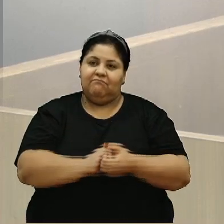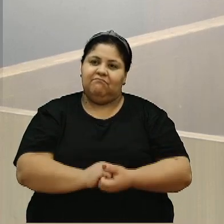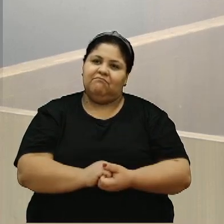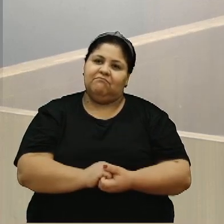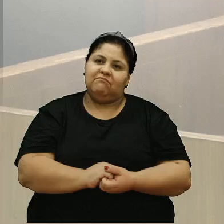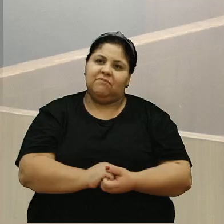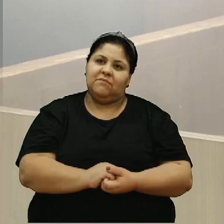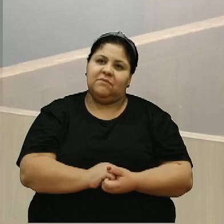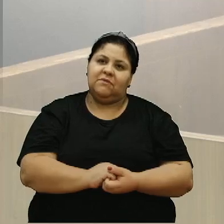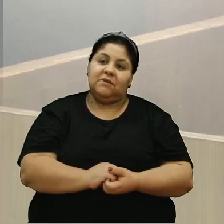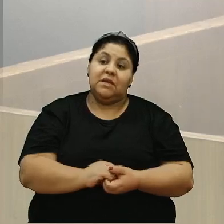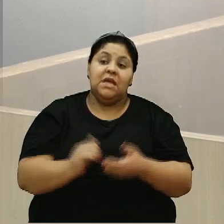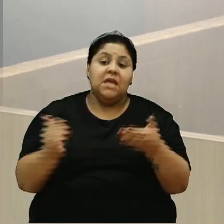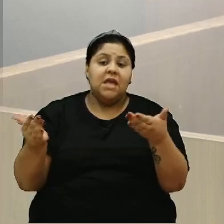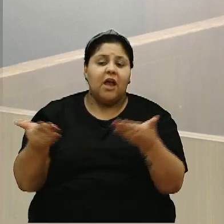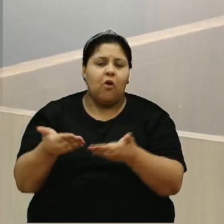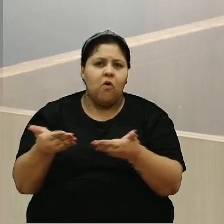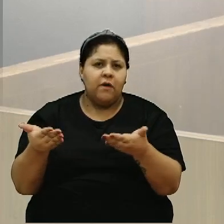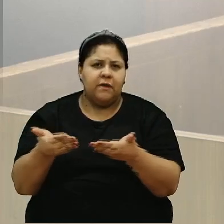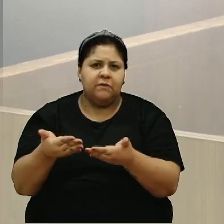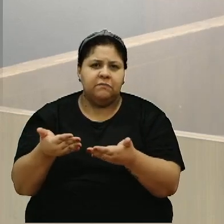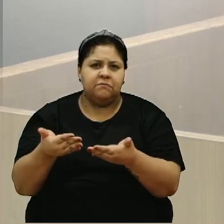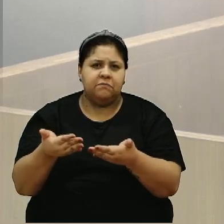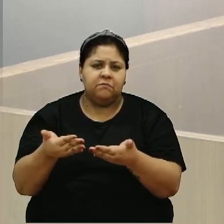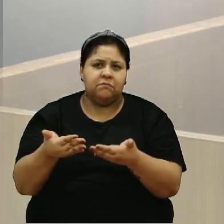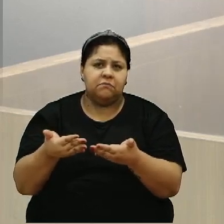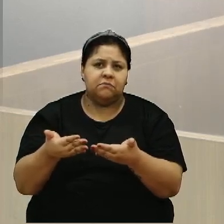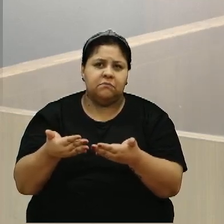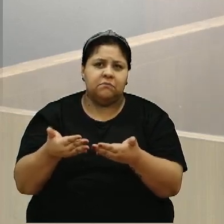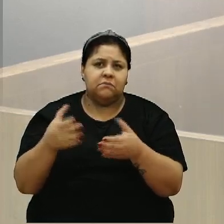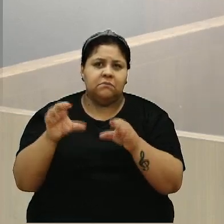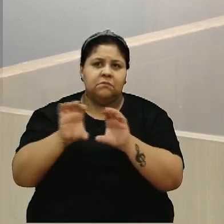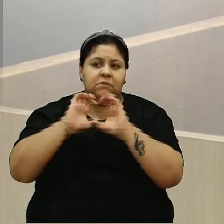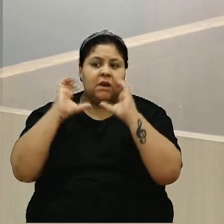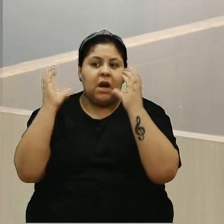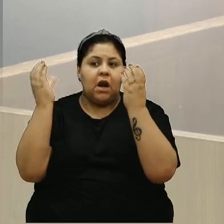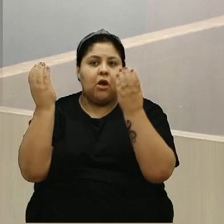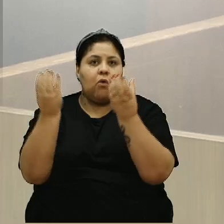E agora? Aquela comunidade?